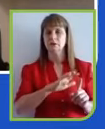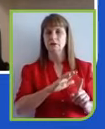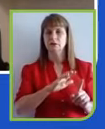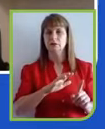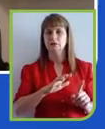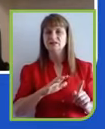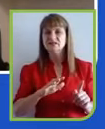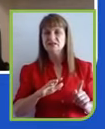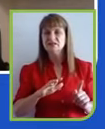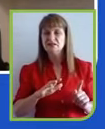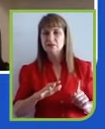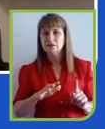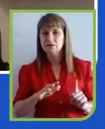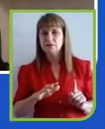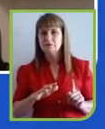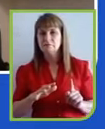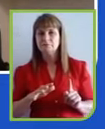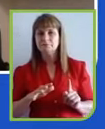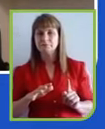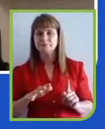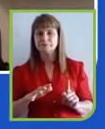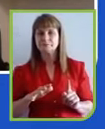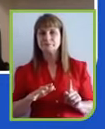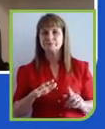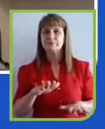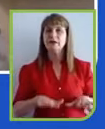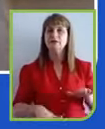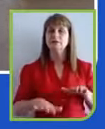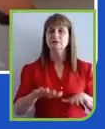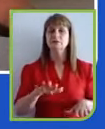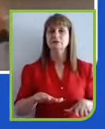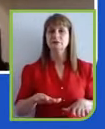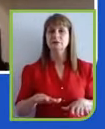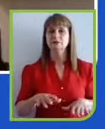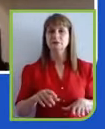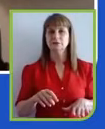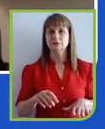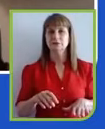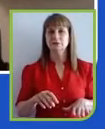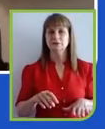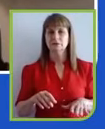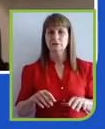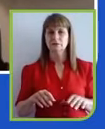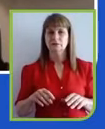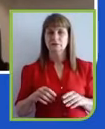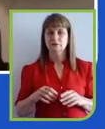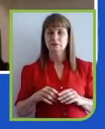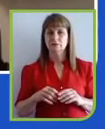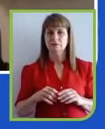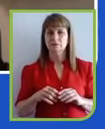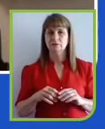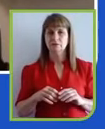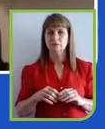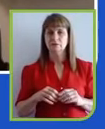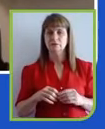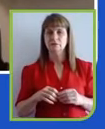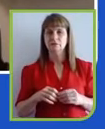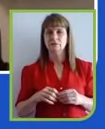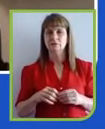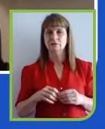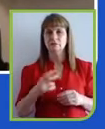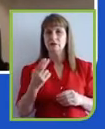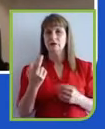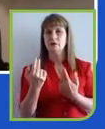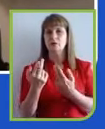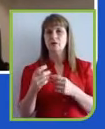prioritária, que talvez seja o grande guarda-chuva que abriga as outras,